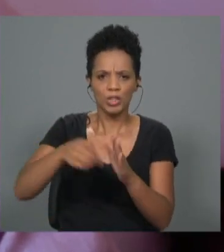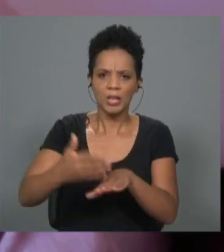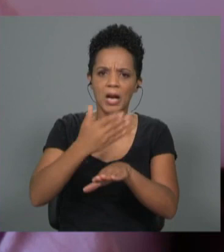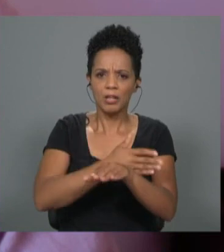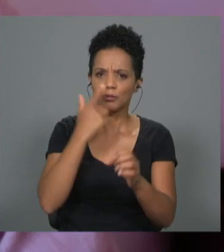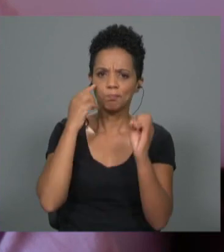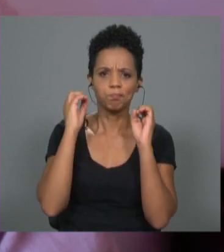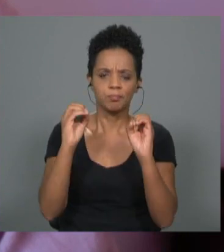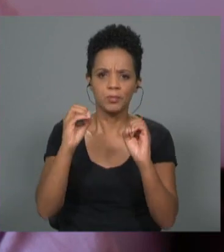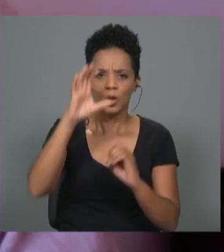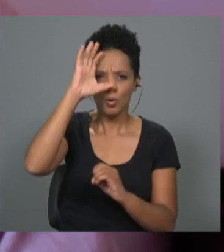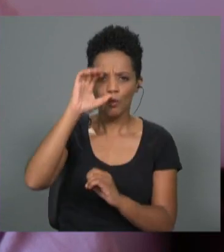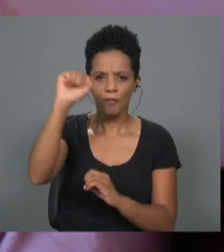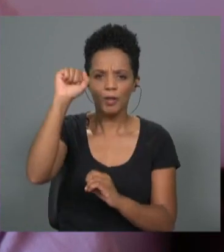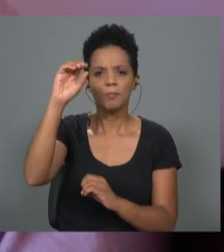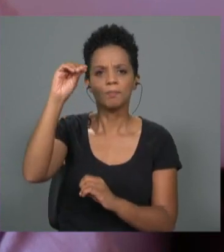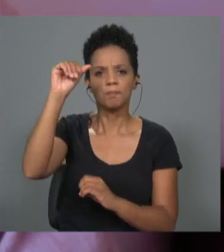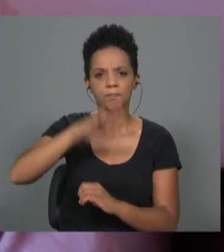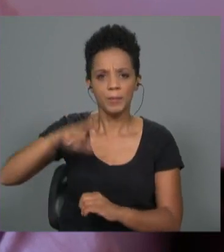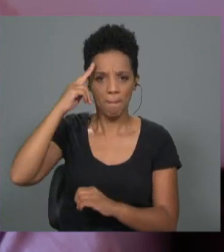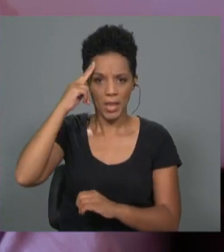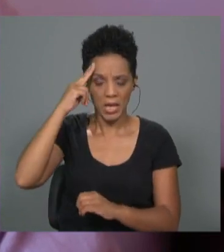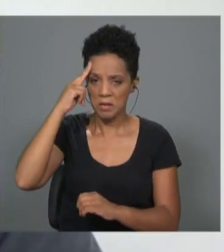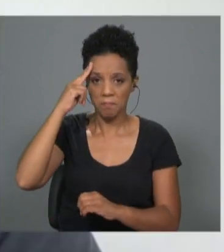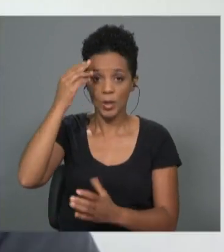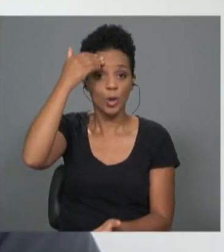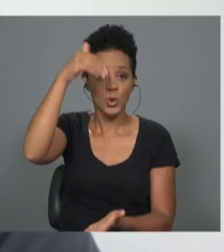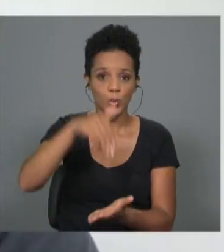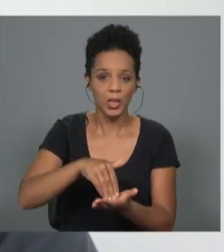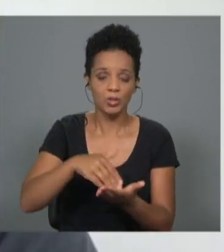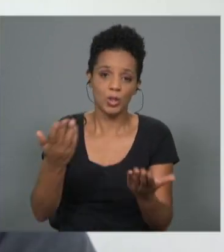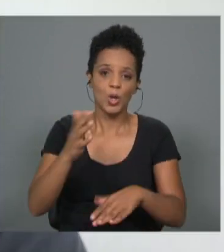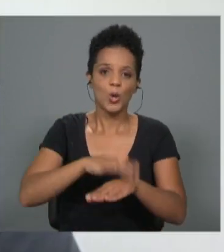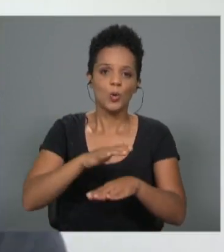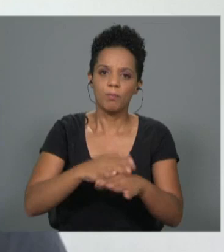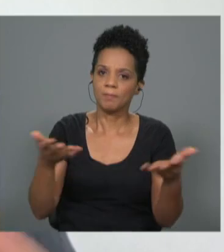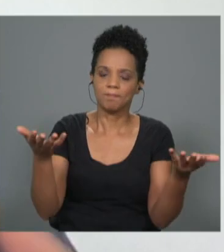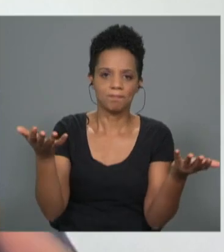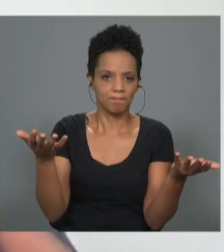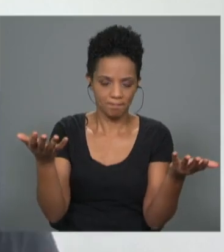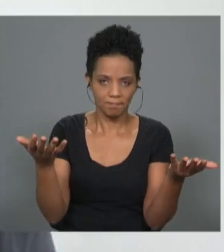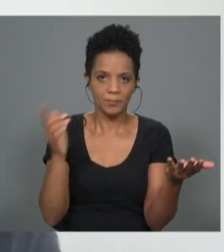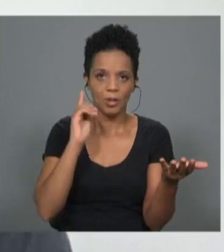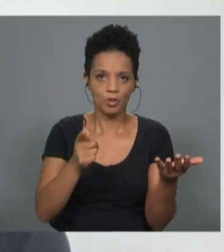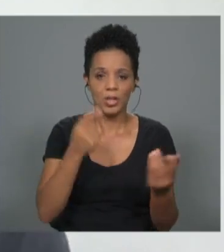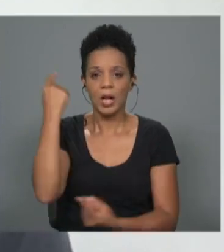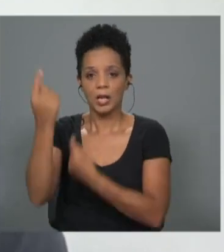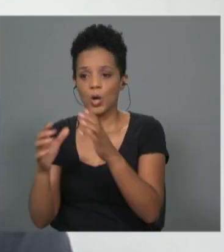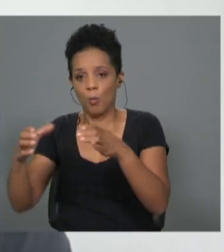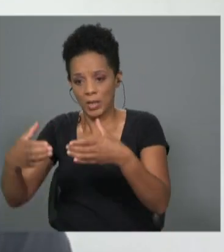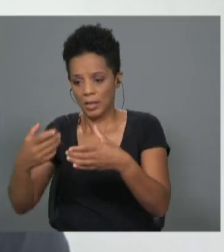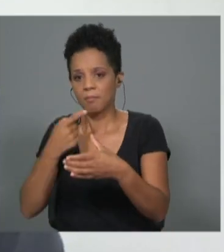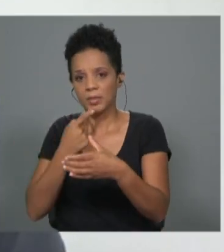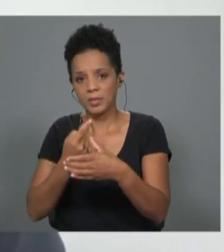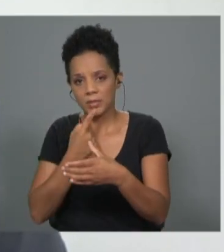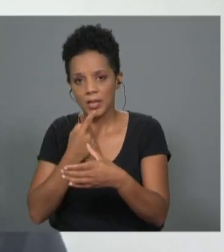financiado pelo Governo Regional da Madeira. Por isso, os resultados que tivemos foram muito com base nesta conexão perfeita entre alguém que é da comunidade, que percebe. Eu